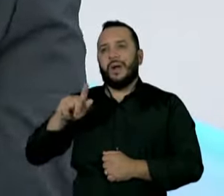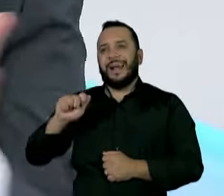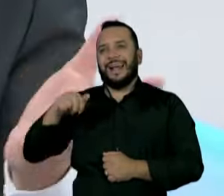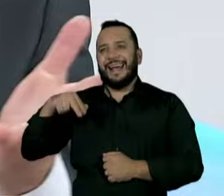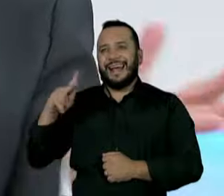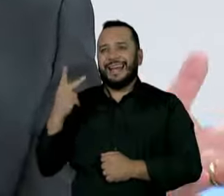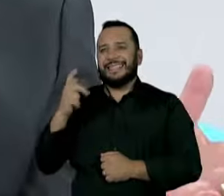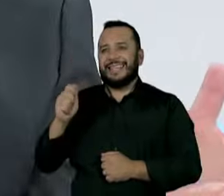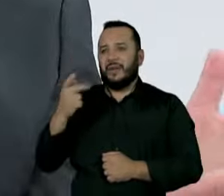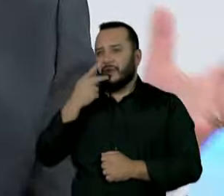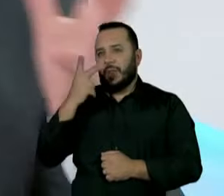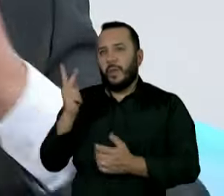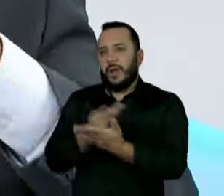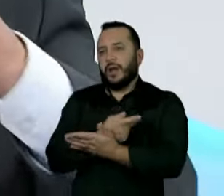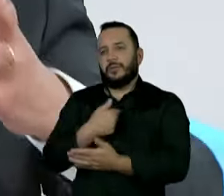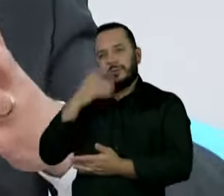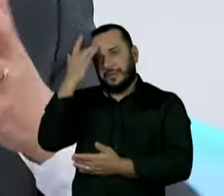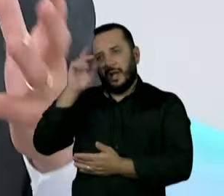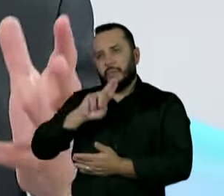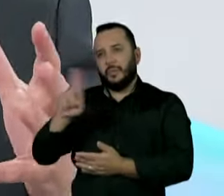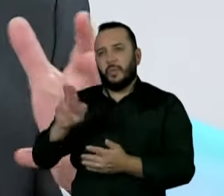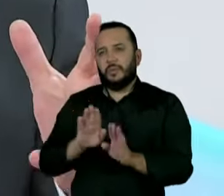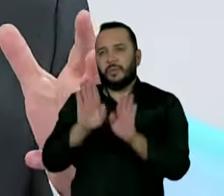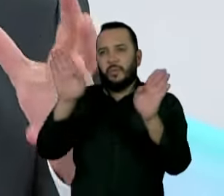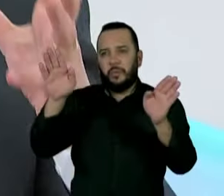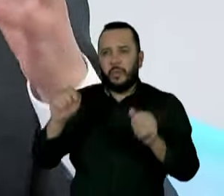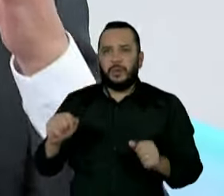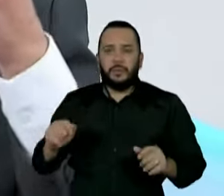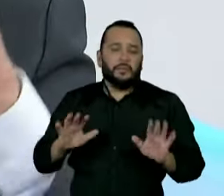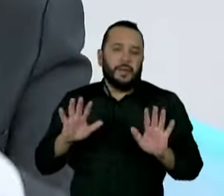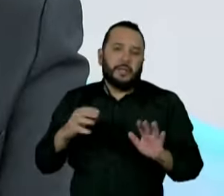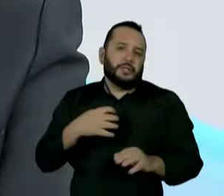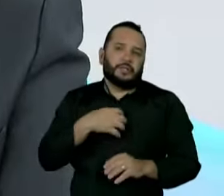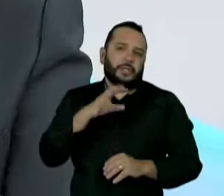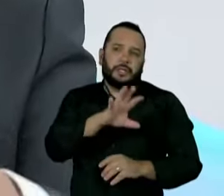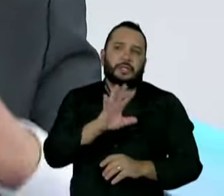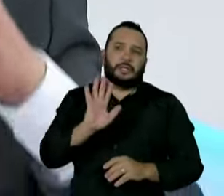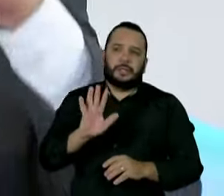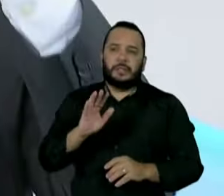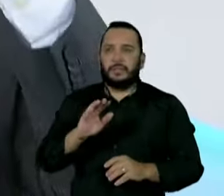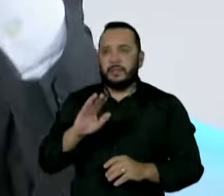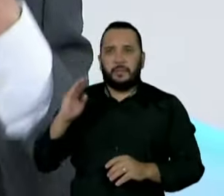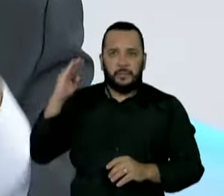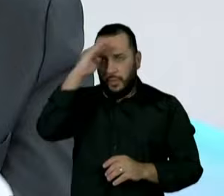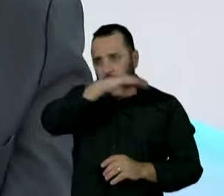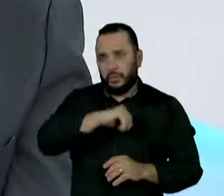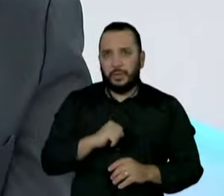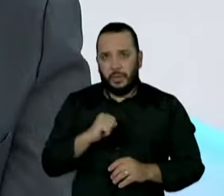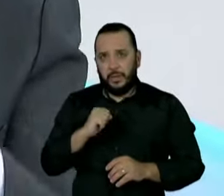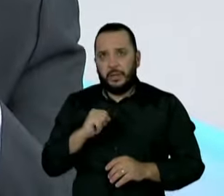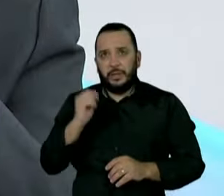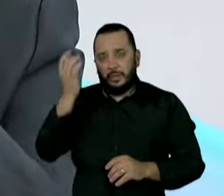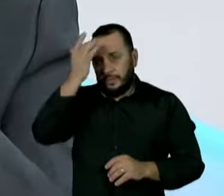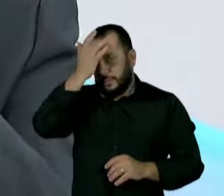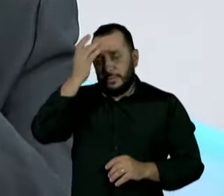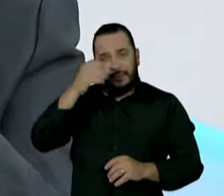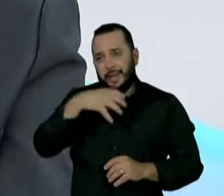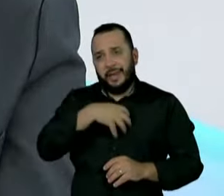é um pouco do padrão do jeito dessa história do Bolsonaro, de quem tem, assim, quem tem um público meio